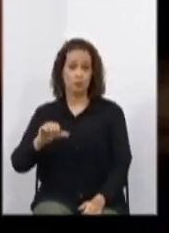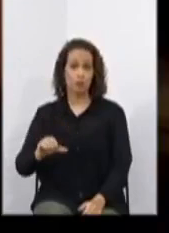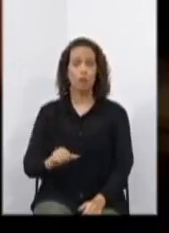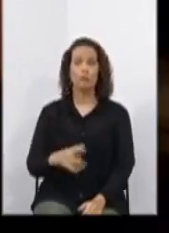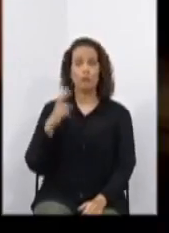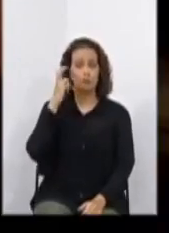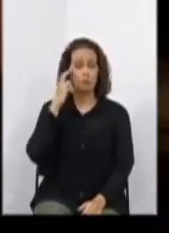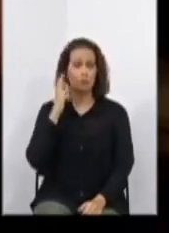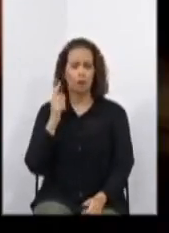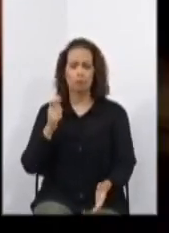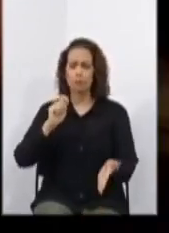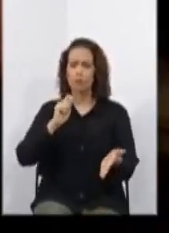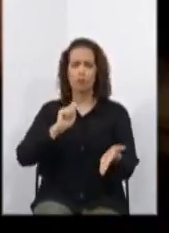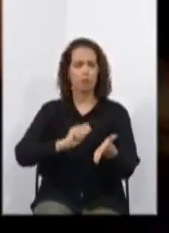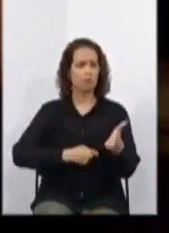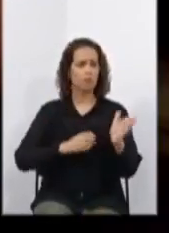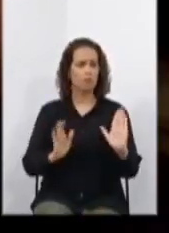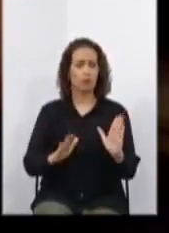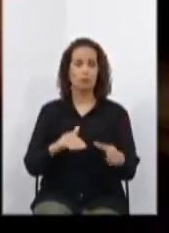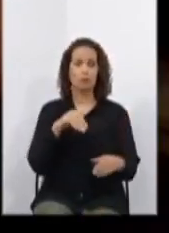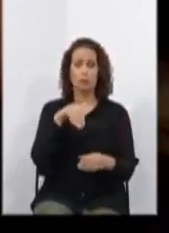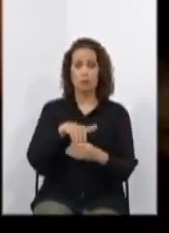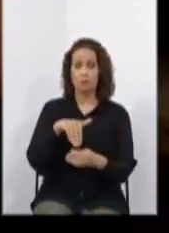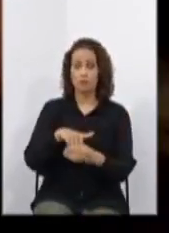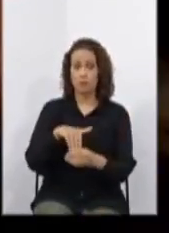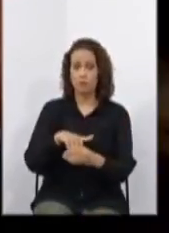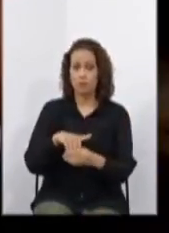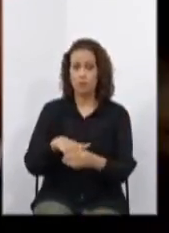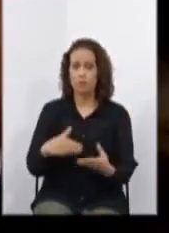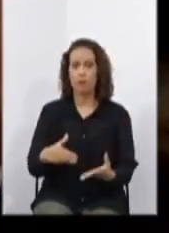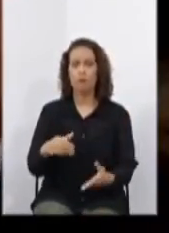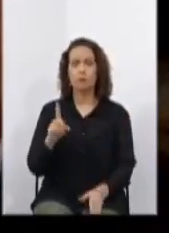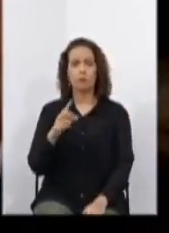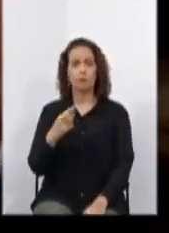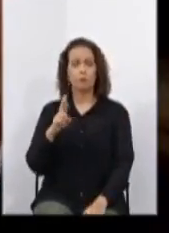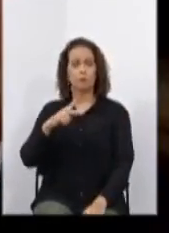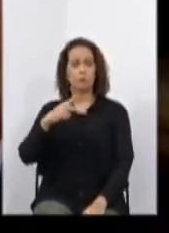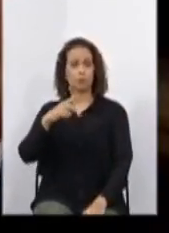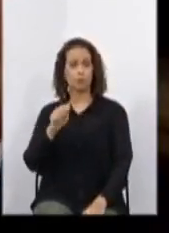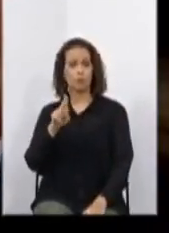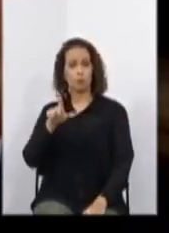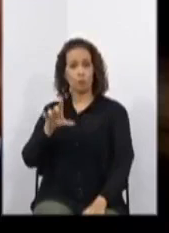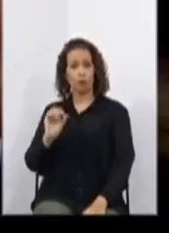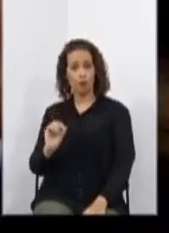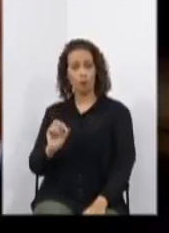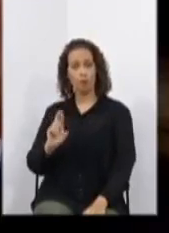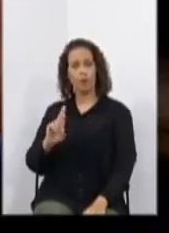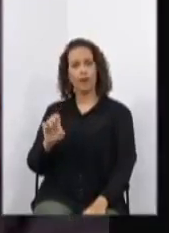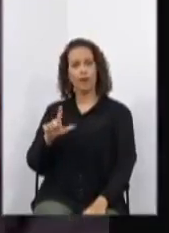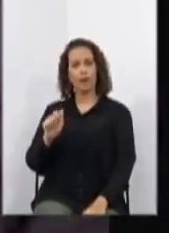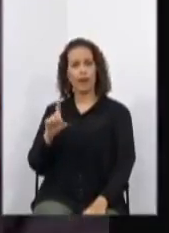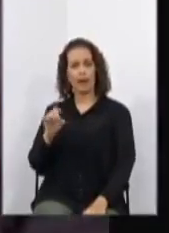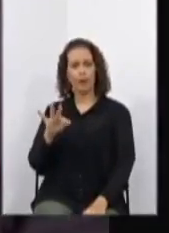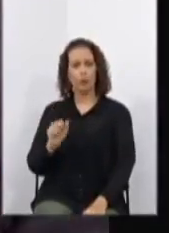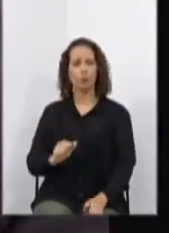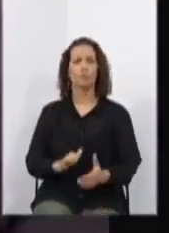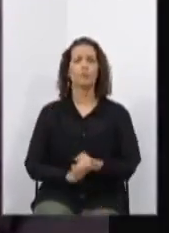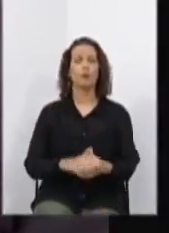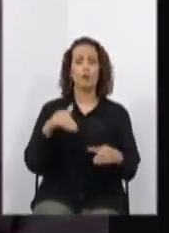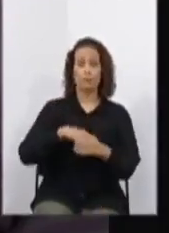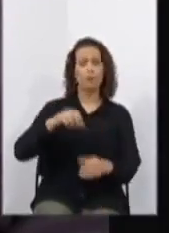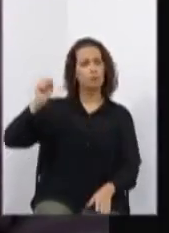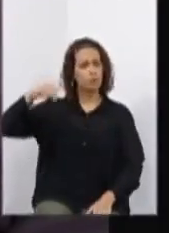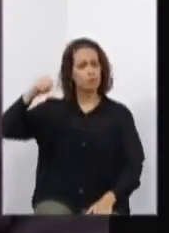Zé Guilherme. Como vota o relator, deputado doutor Paulo? Voto sim, senhor presidente.